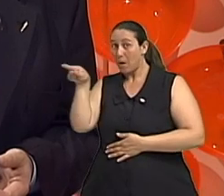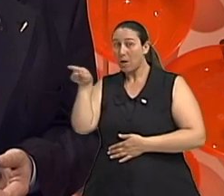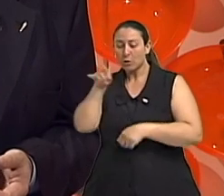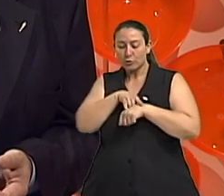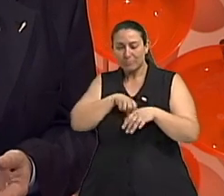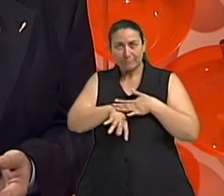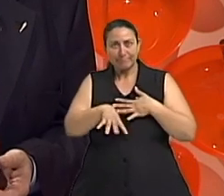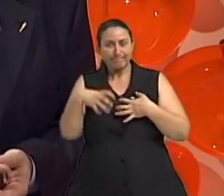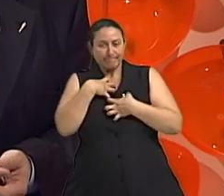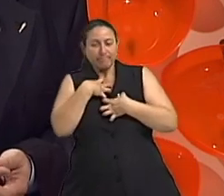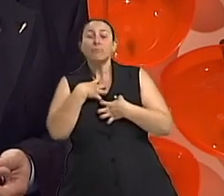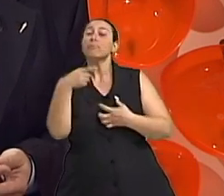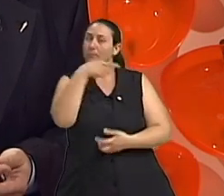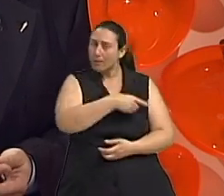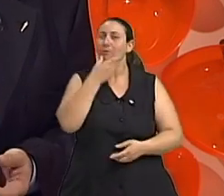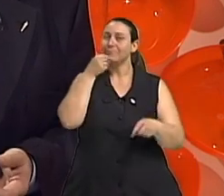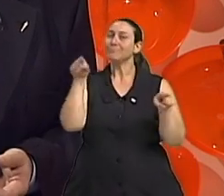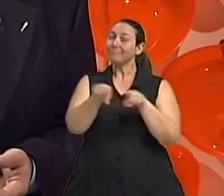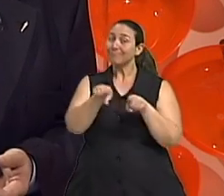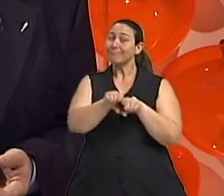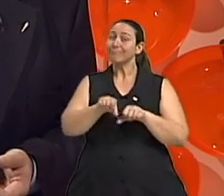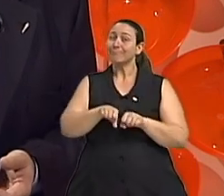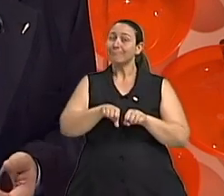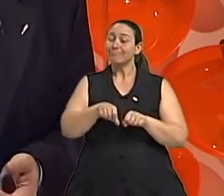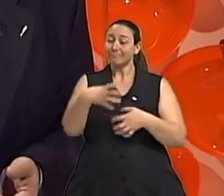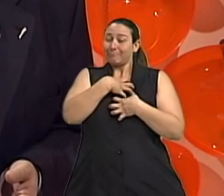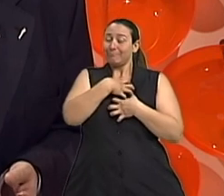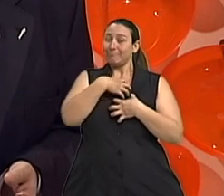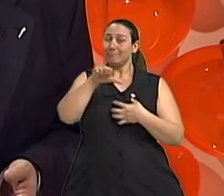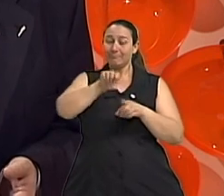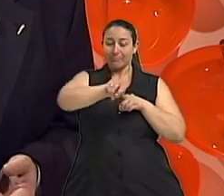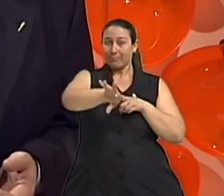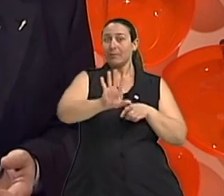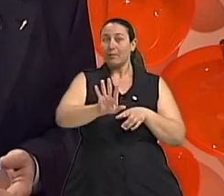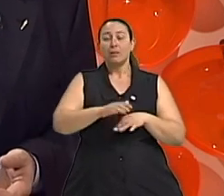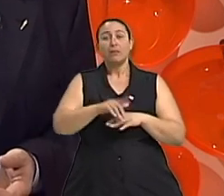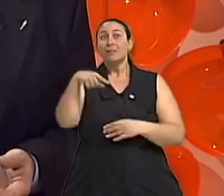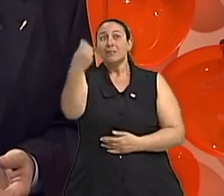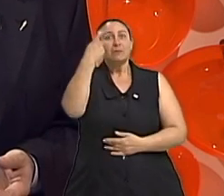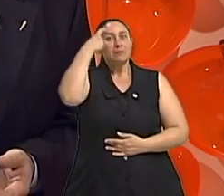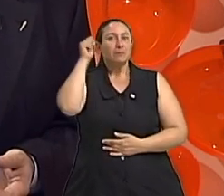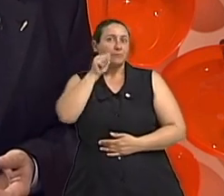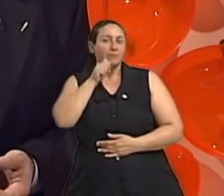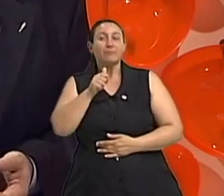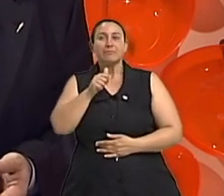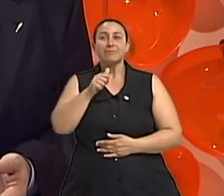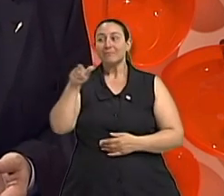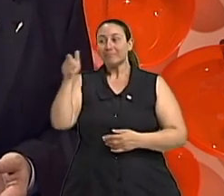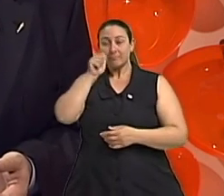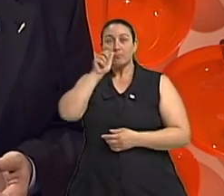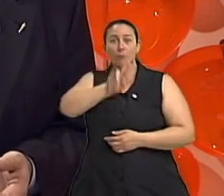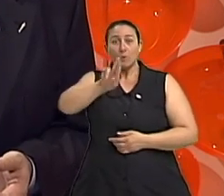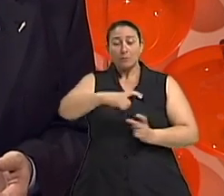urina para o homem é mais não me entendam mal as mulheres mas é que as mulheres usam absorvente